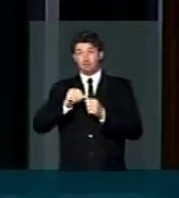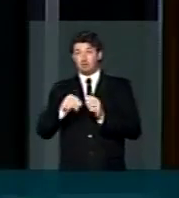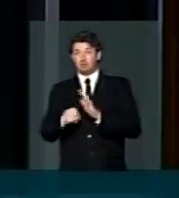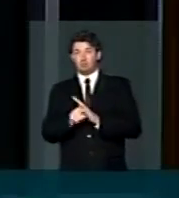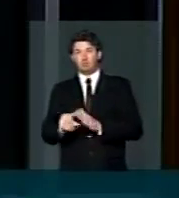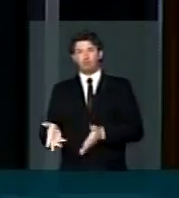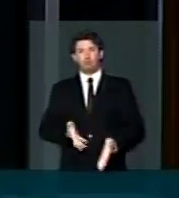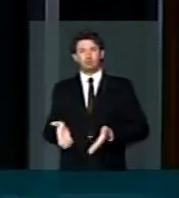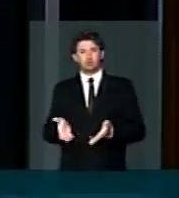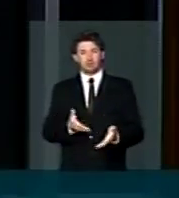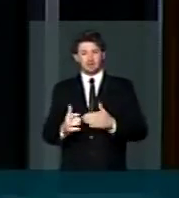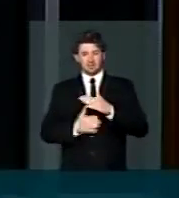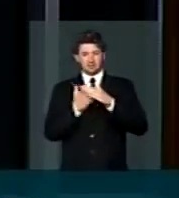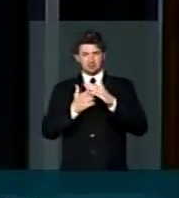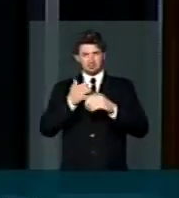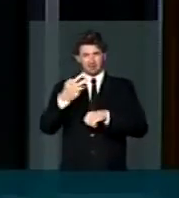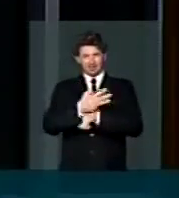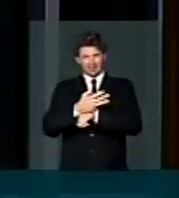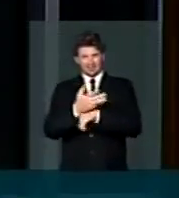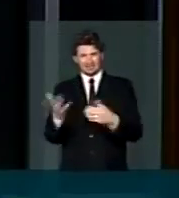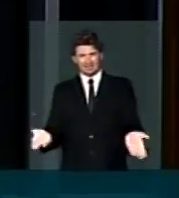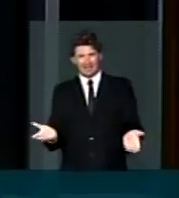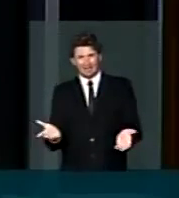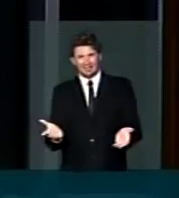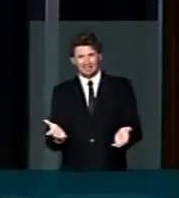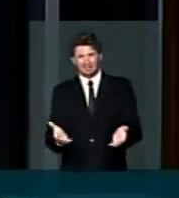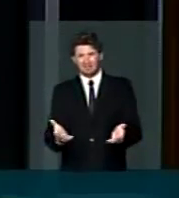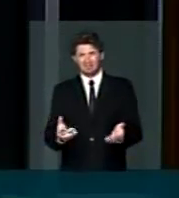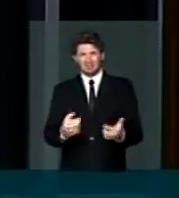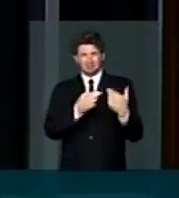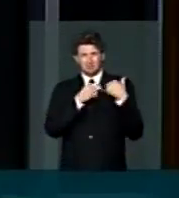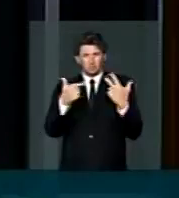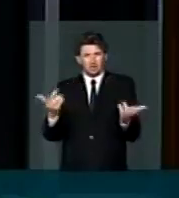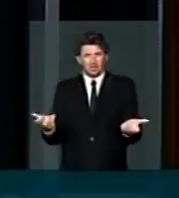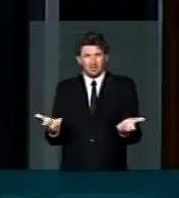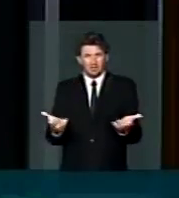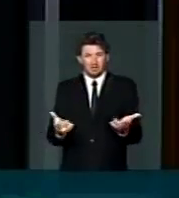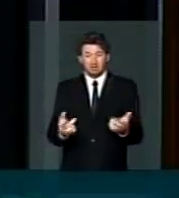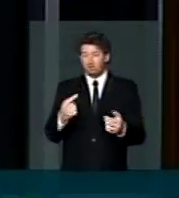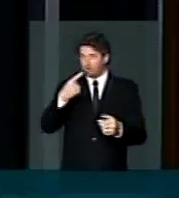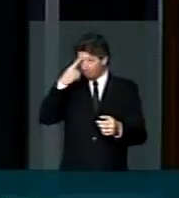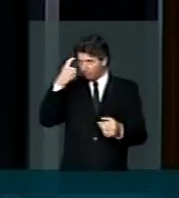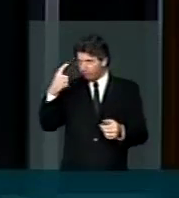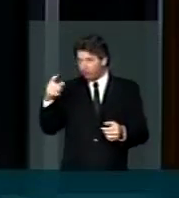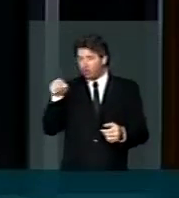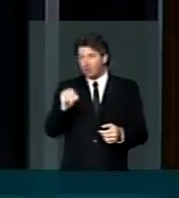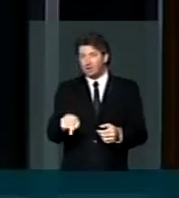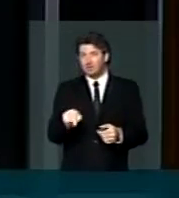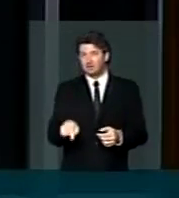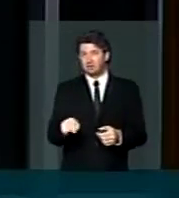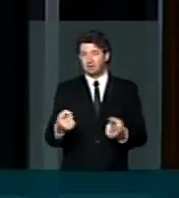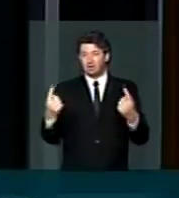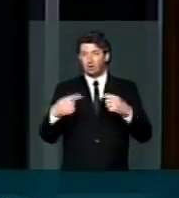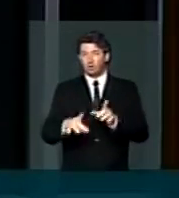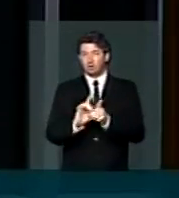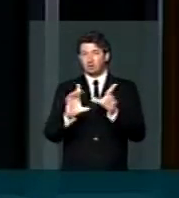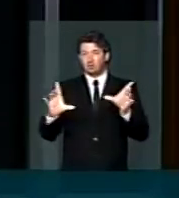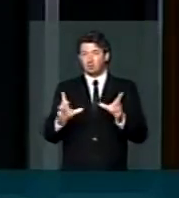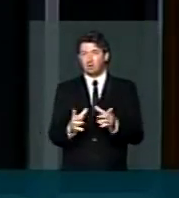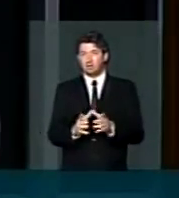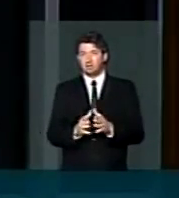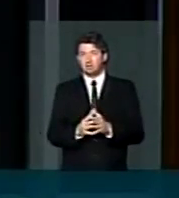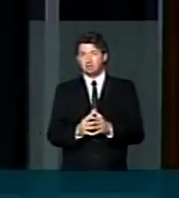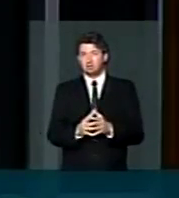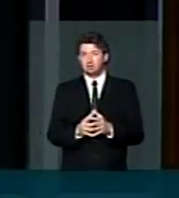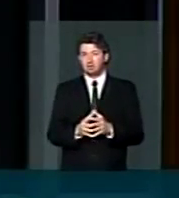funcionários de empresas terceirizadas. É uma verdadeira violência à democracia,